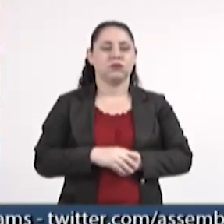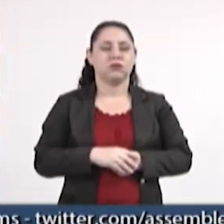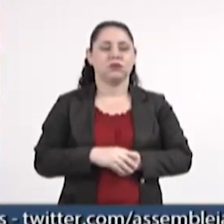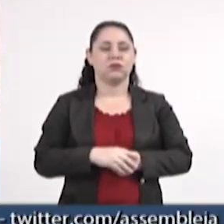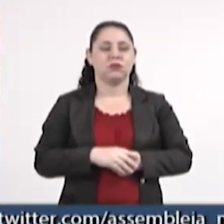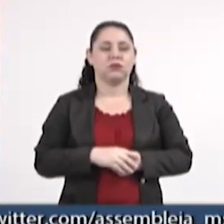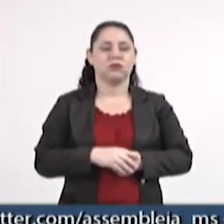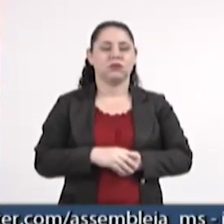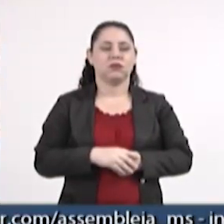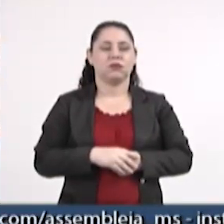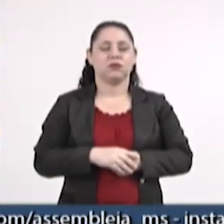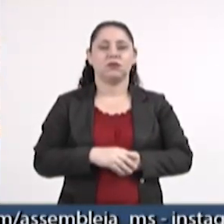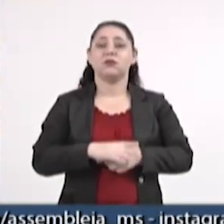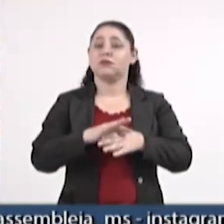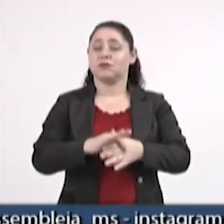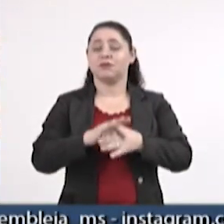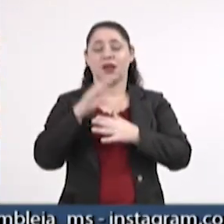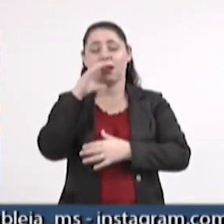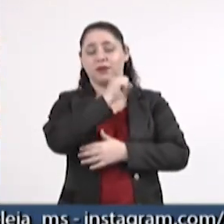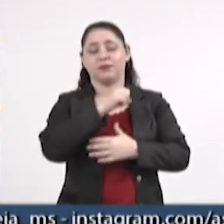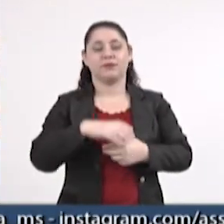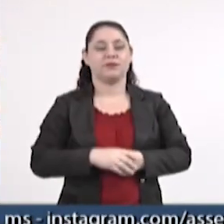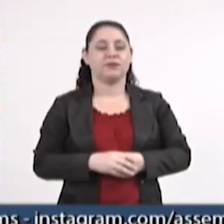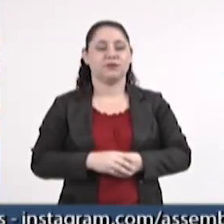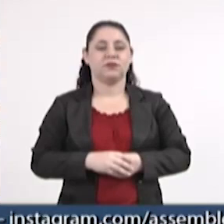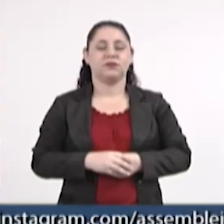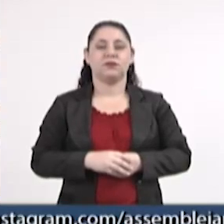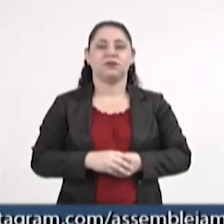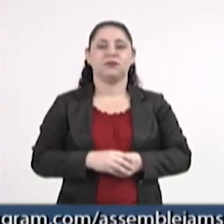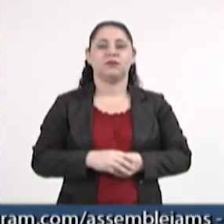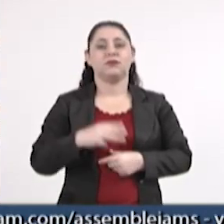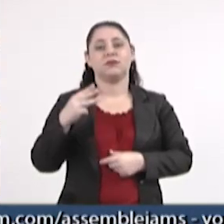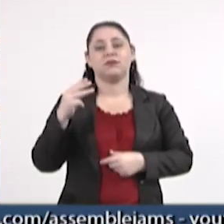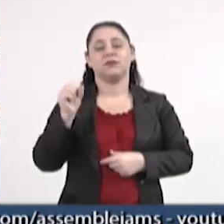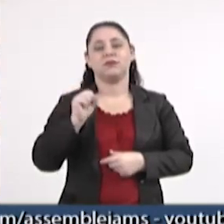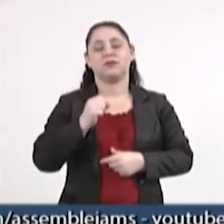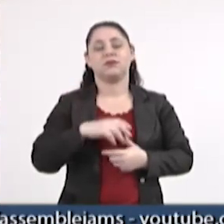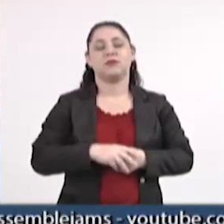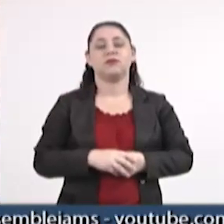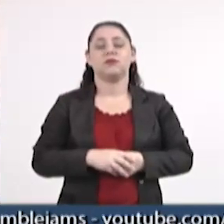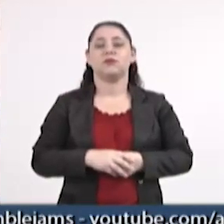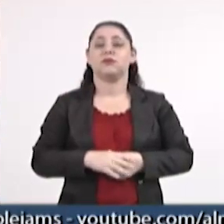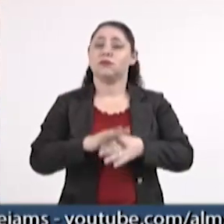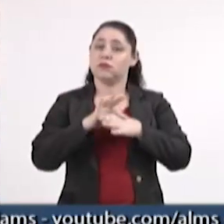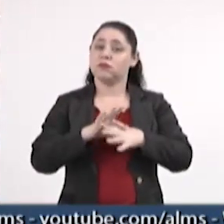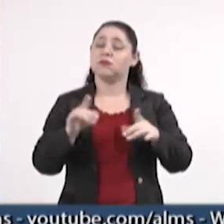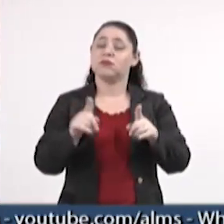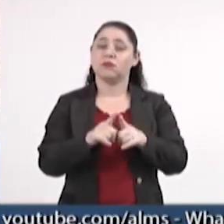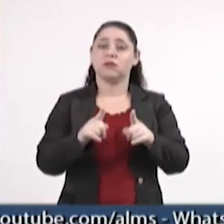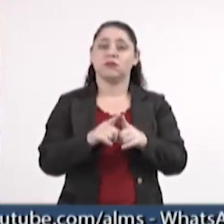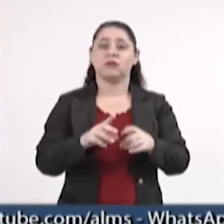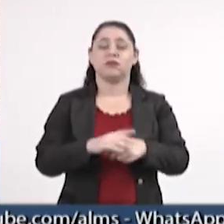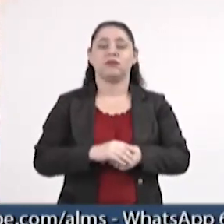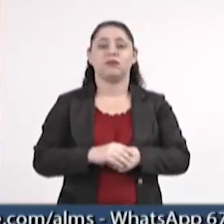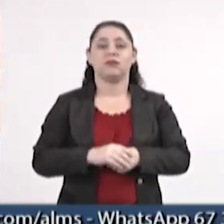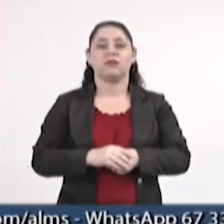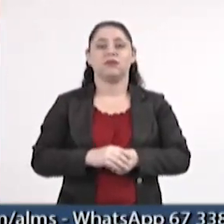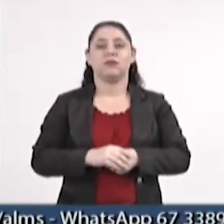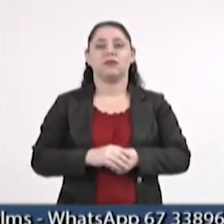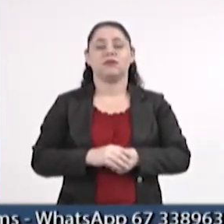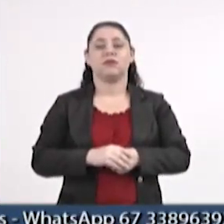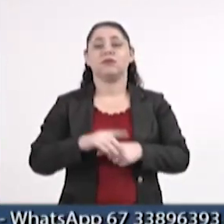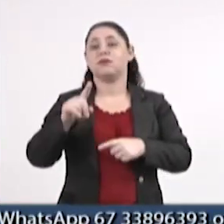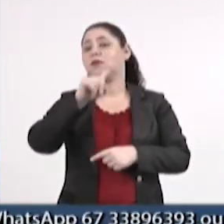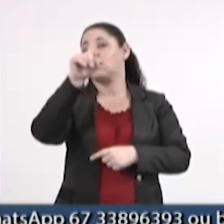desculpa, vou falar rapidamente. 30 segundos. 30 segundos. Destacar também a